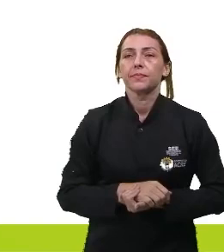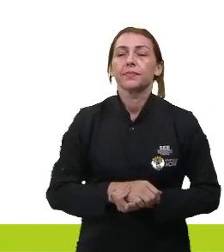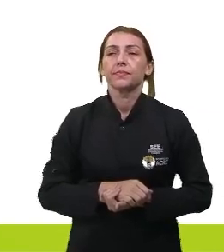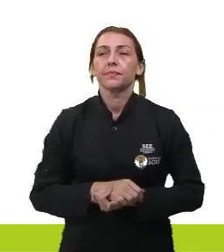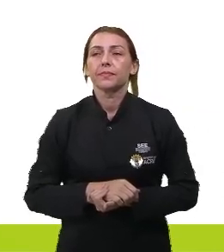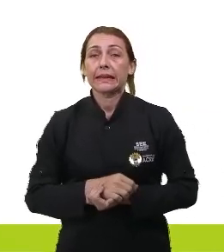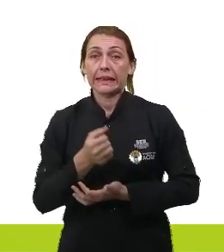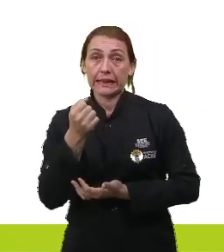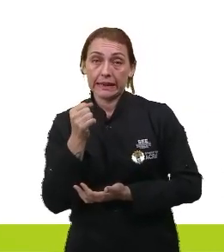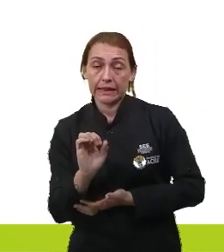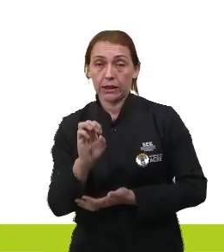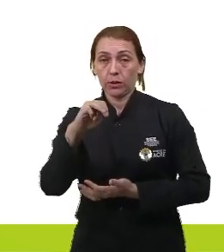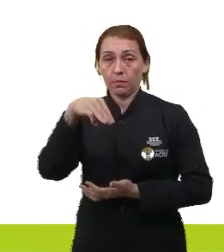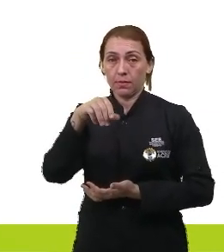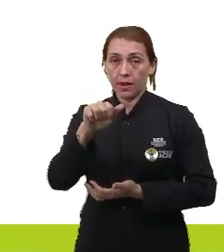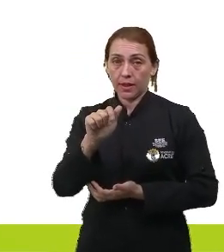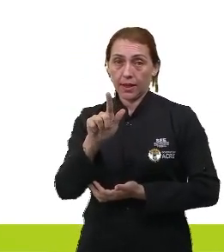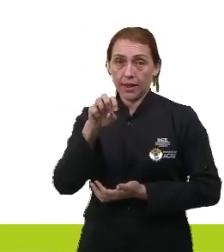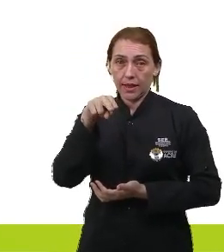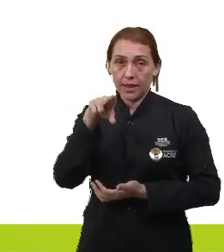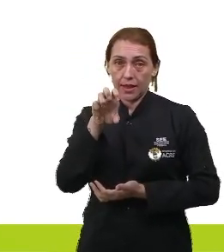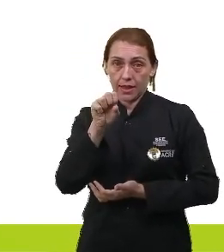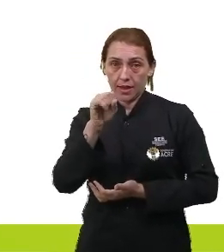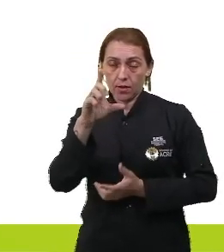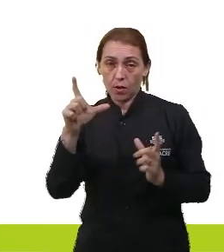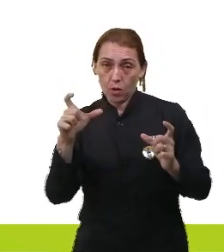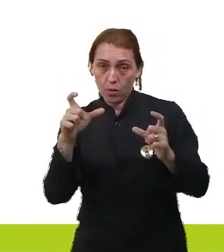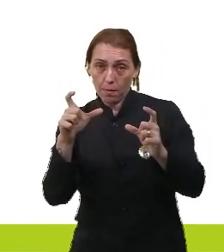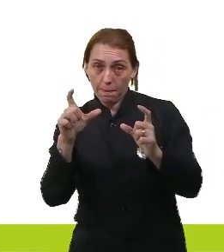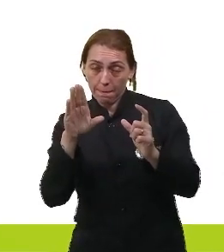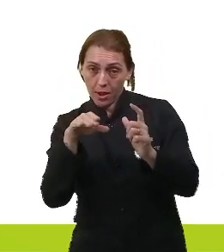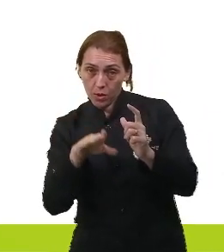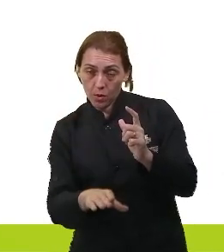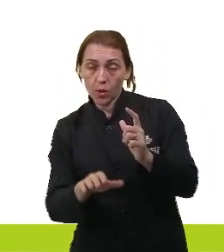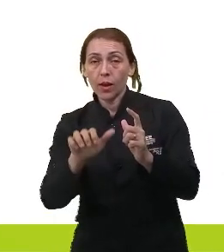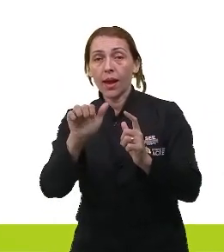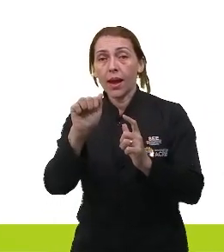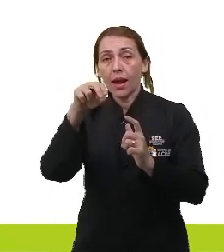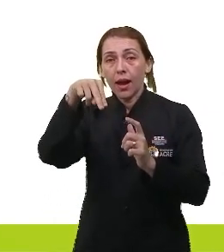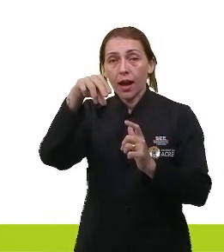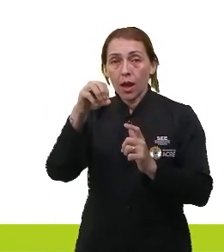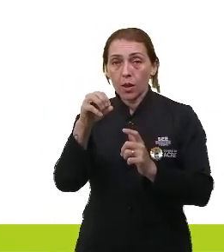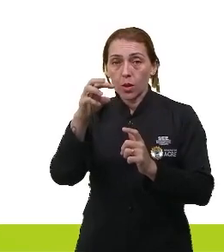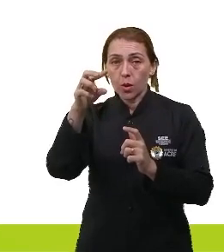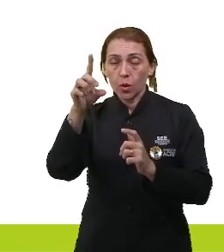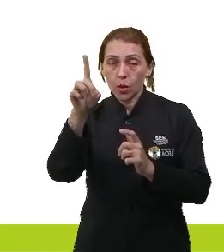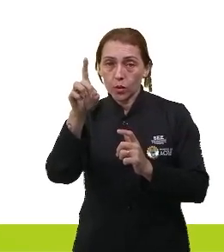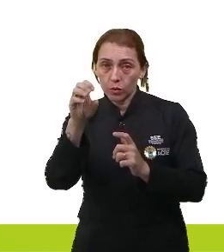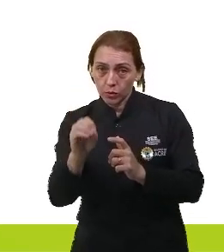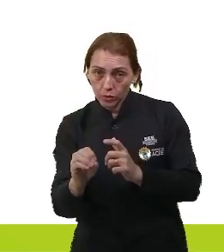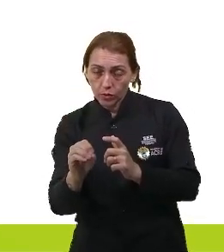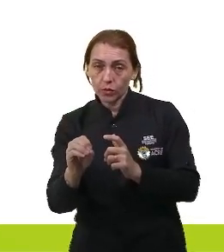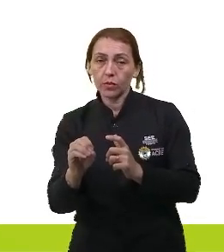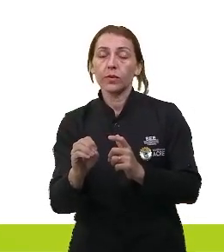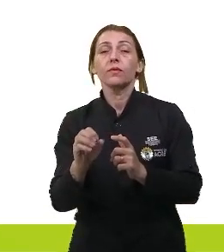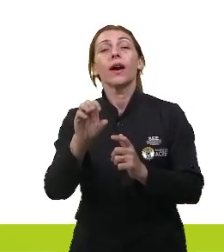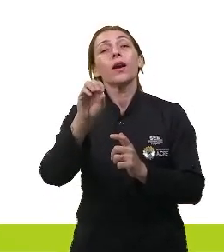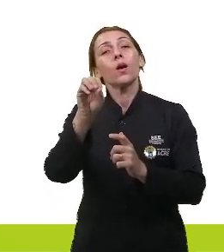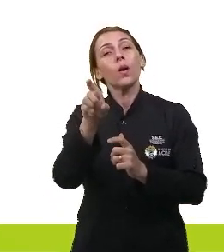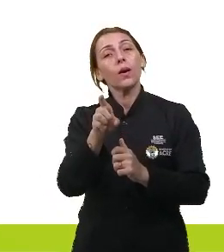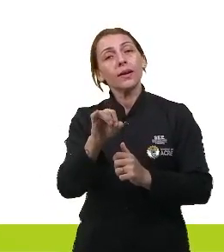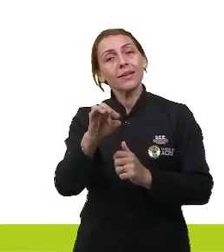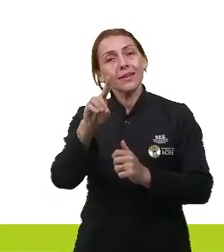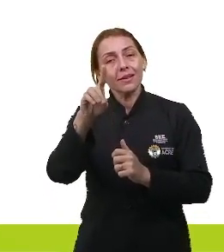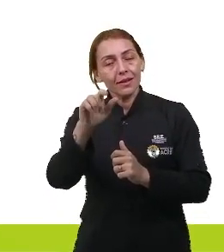Se o magnésio é menor, ele é o nosso ânodo. Então, ele vai oxidar.